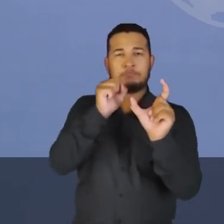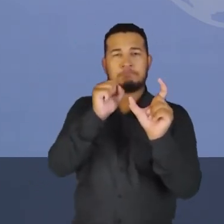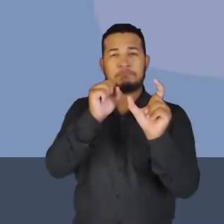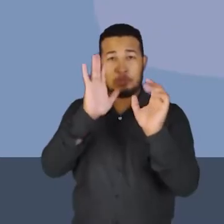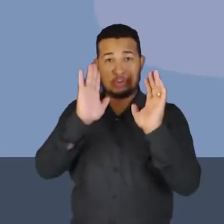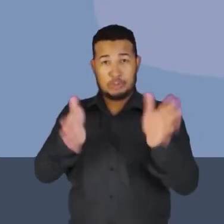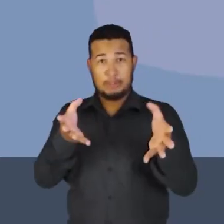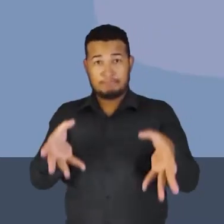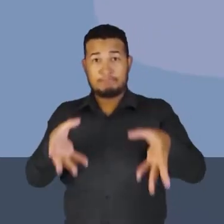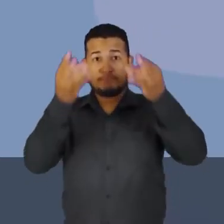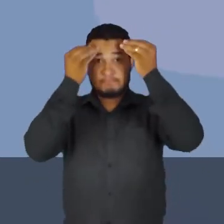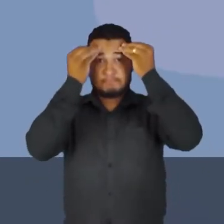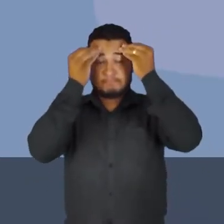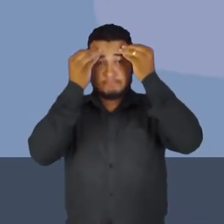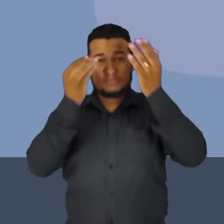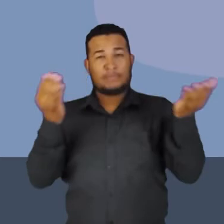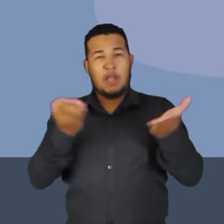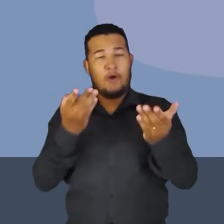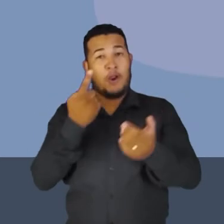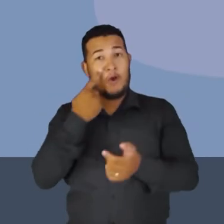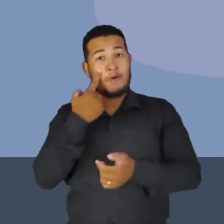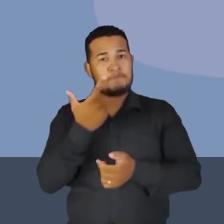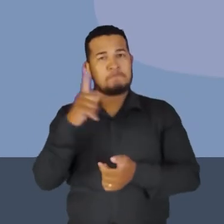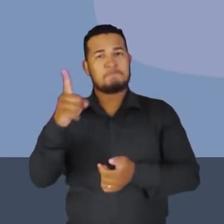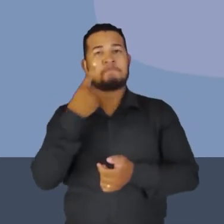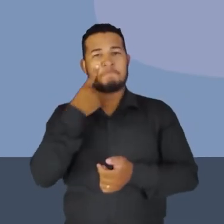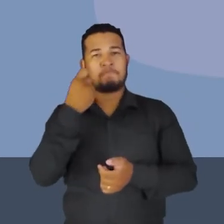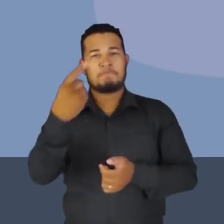interessante. Olha lá.